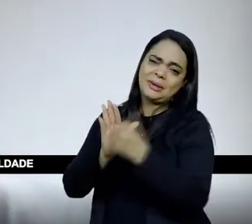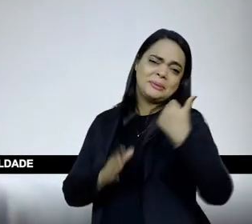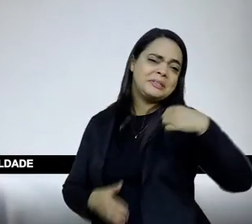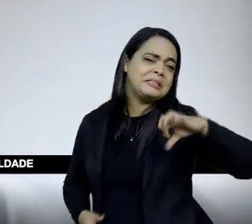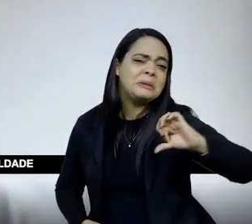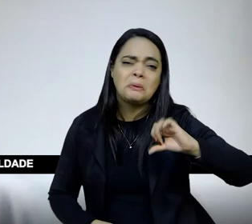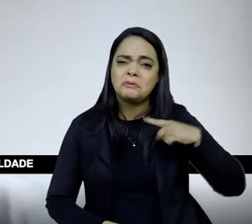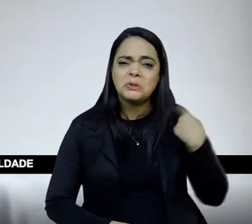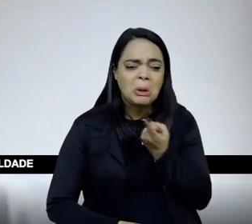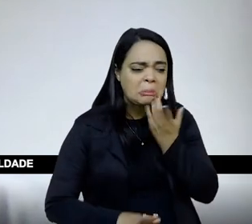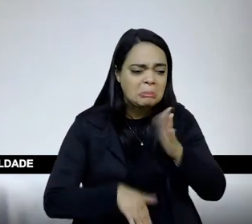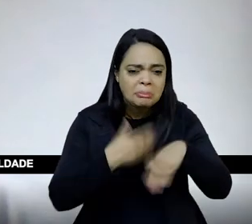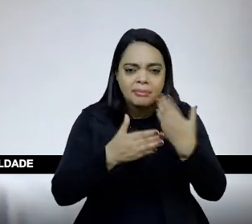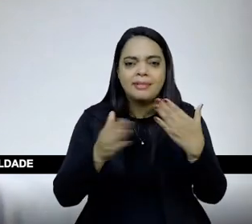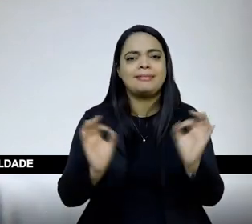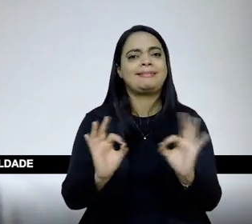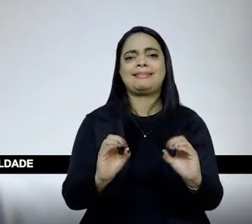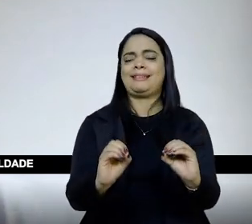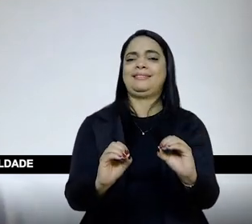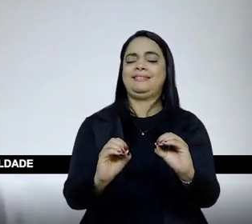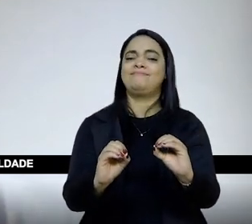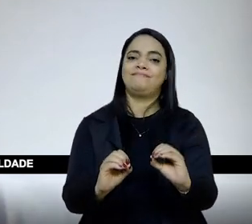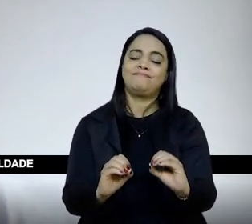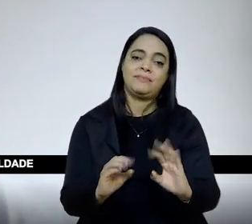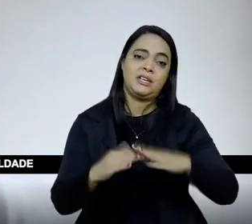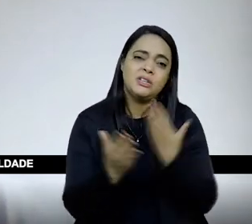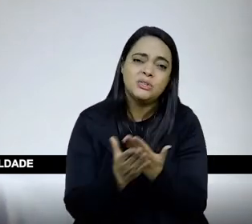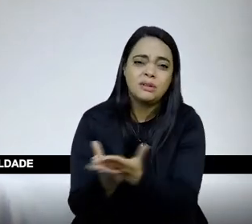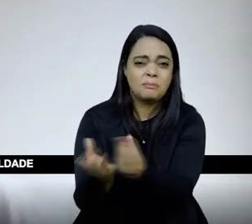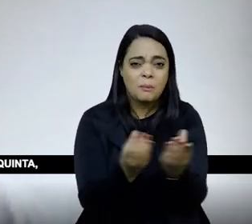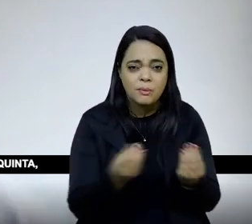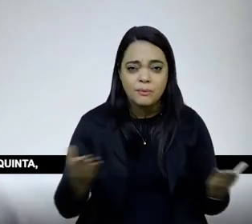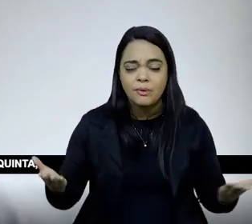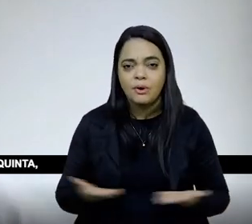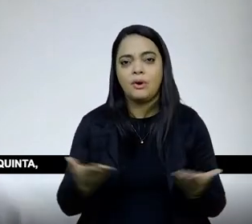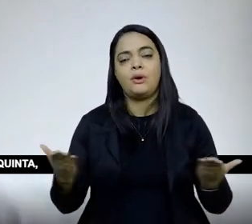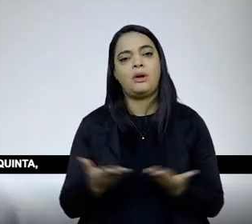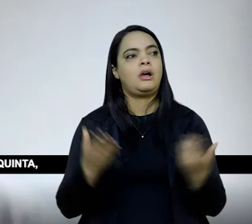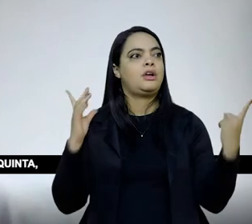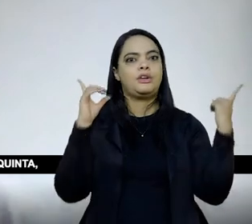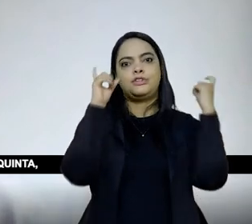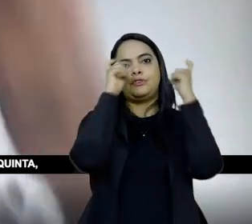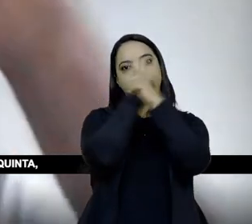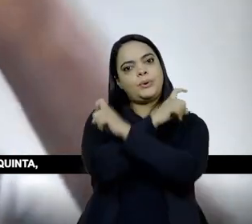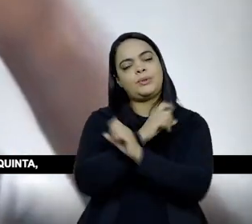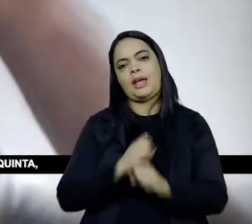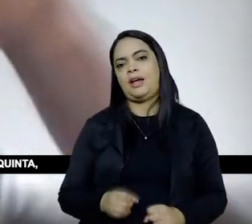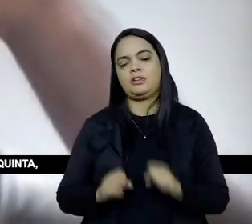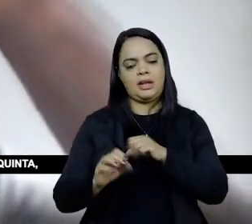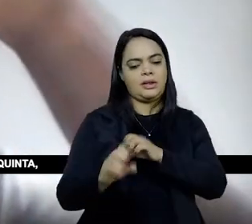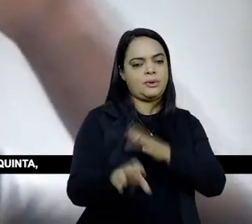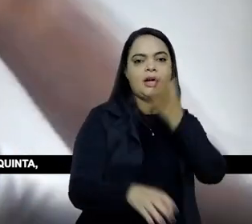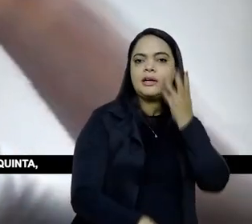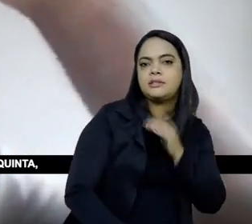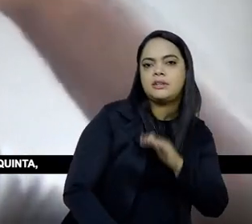não avançou, em muitas escolas, ainda hoje, a dificuldade de passar da educação infantil para